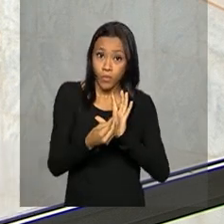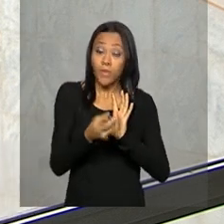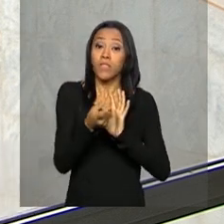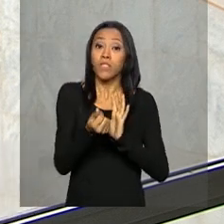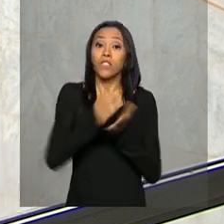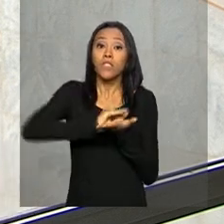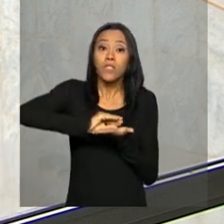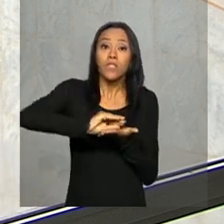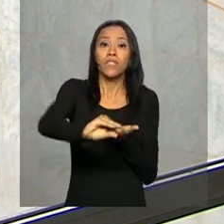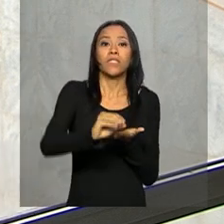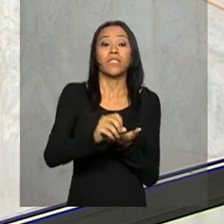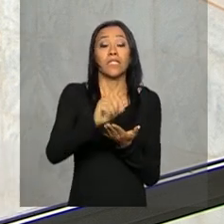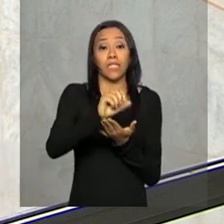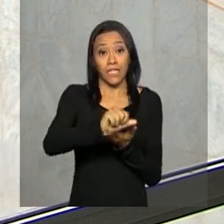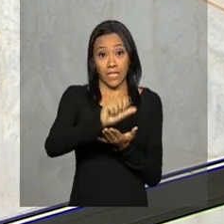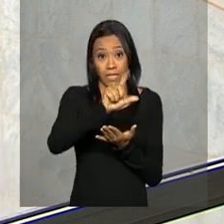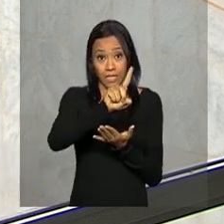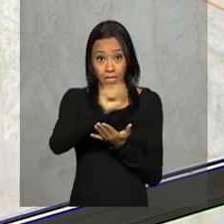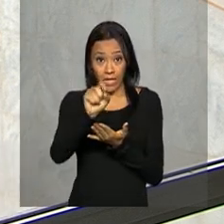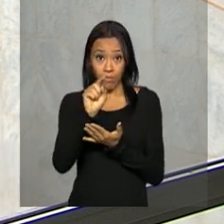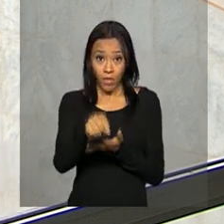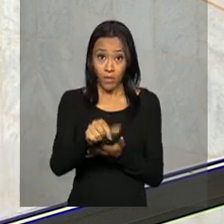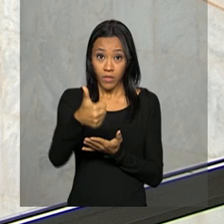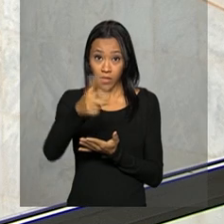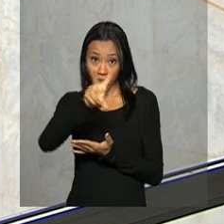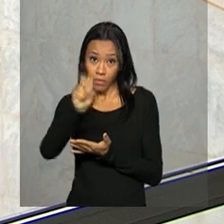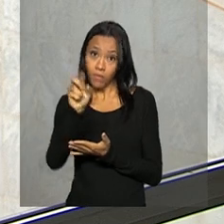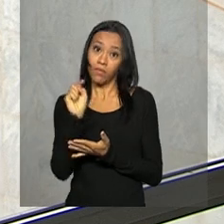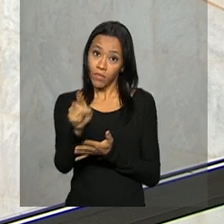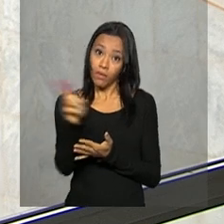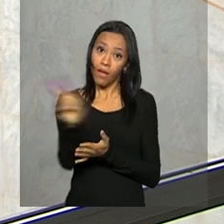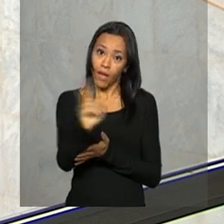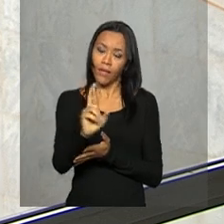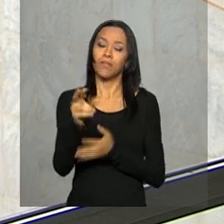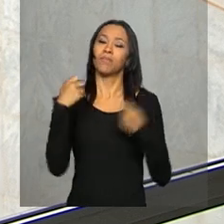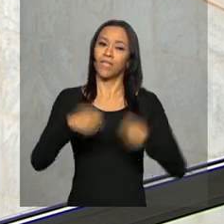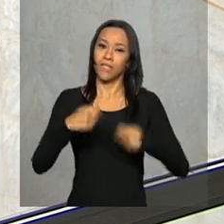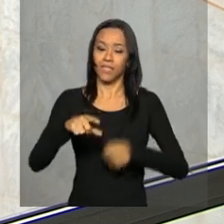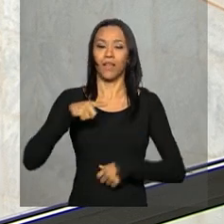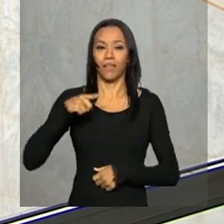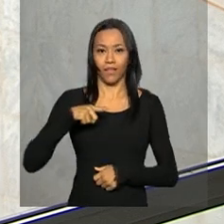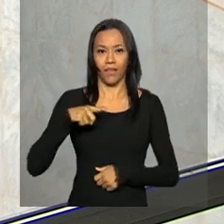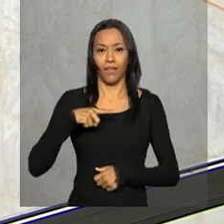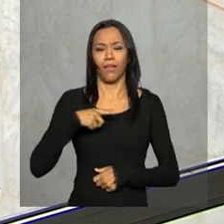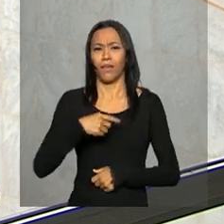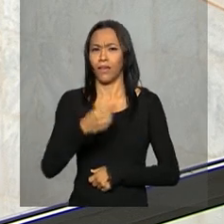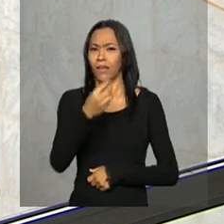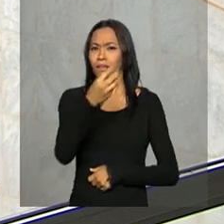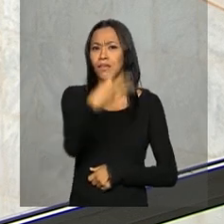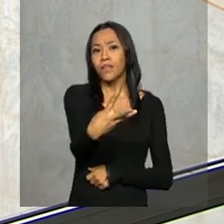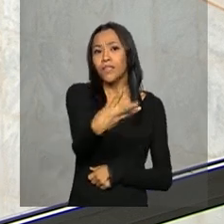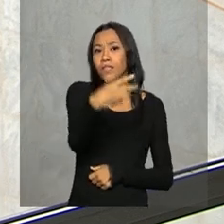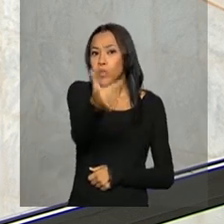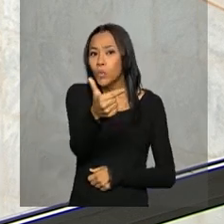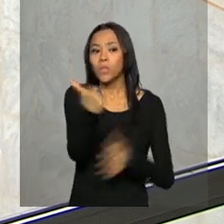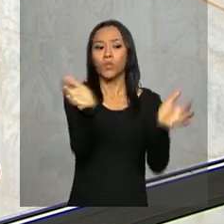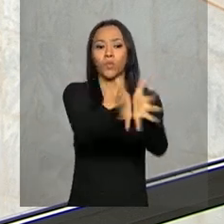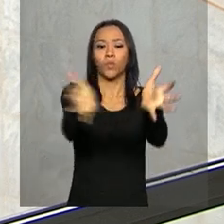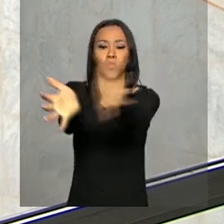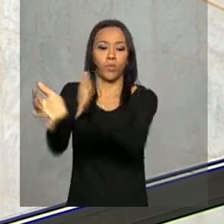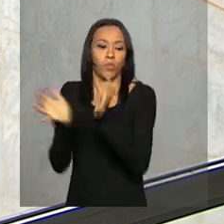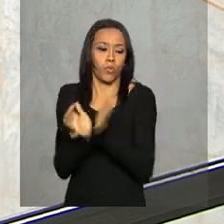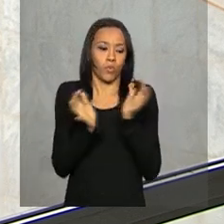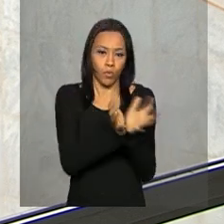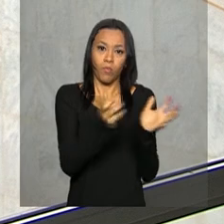150 mil reais, Jaime. Bom, é preciso ter no mínimo 32 equipes em cada proposta para que possa